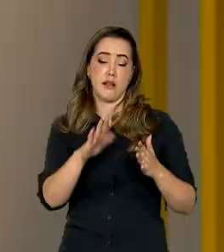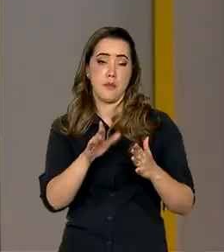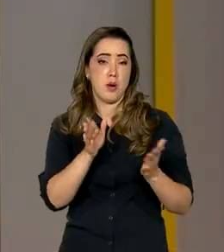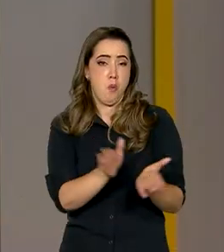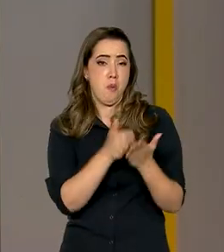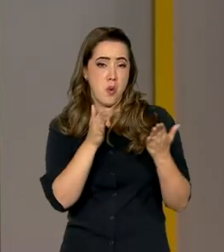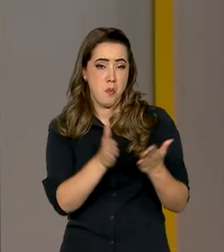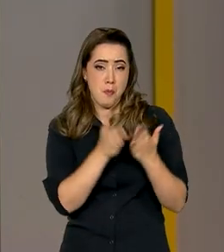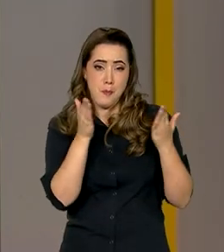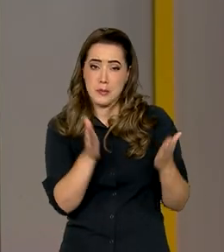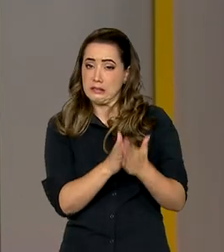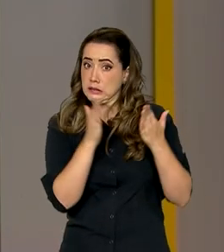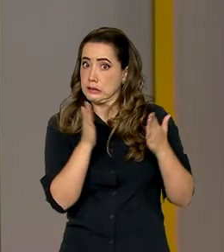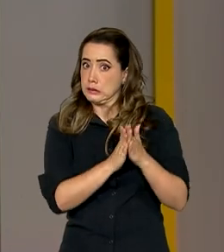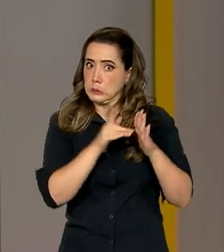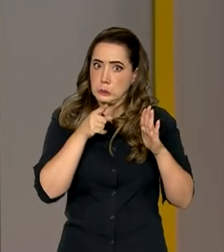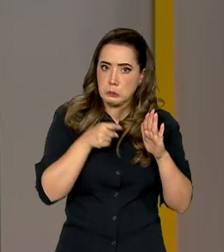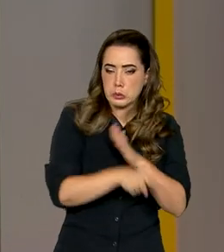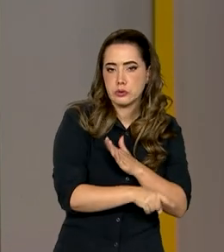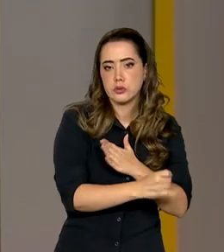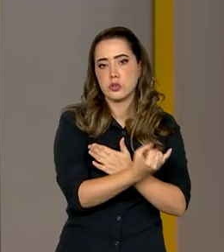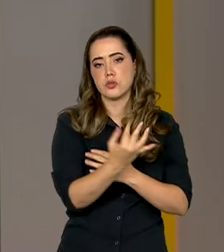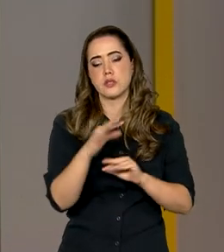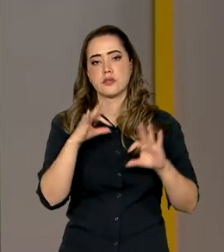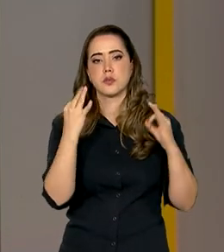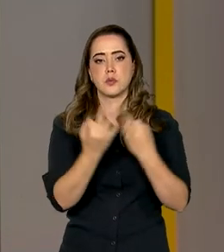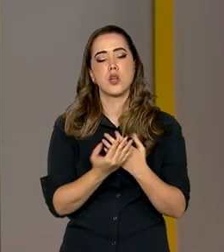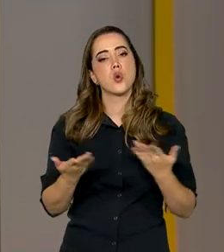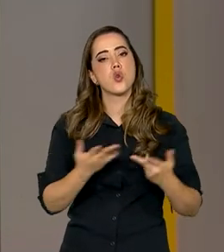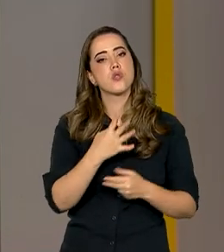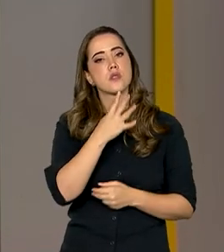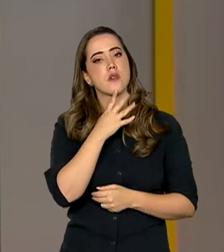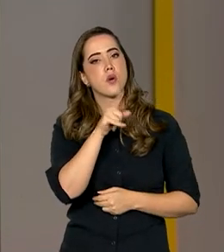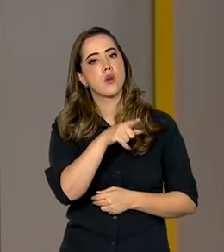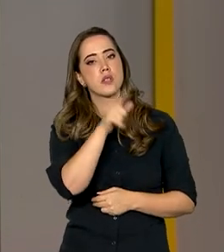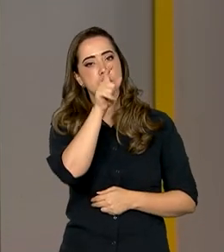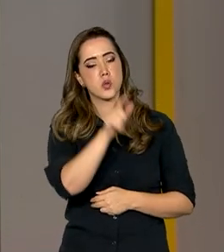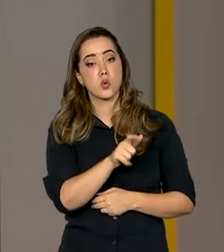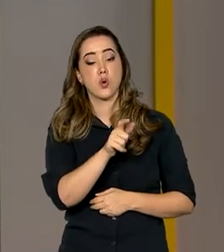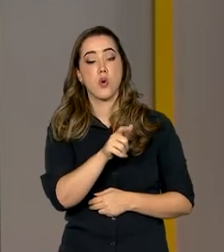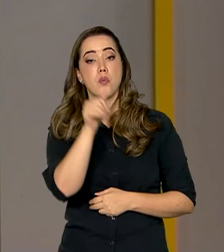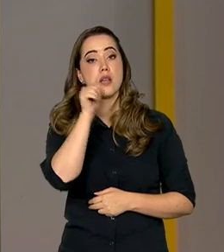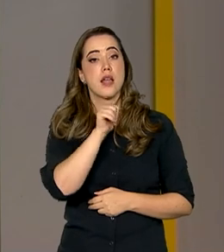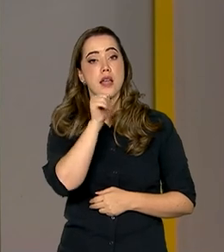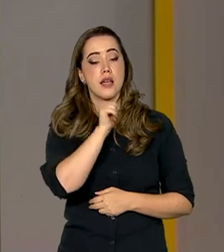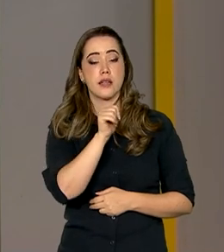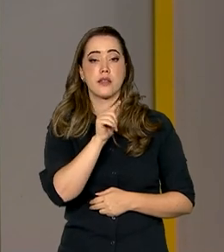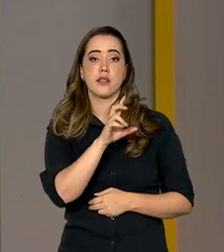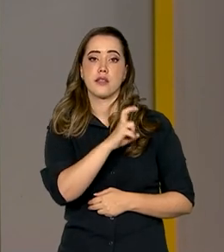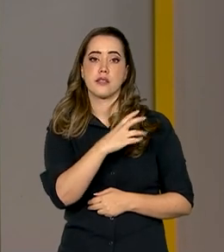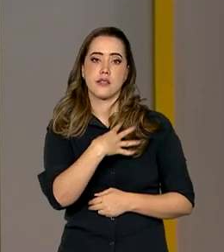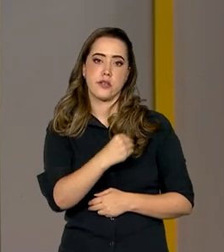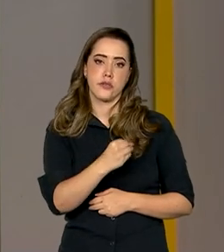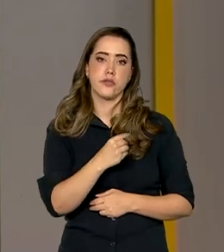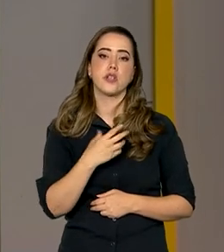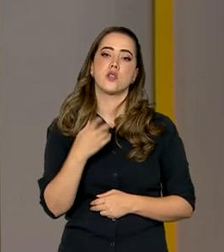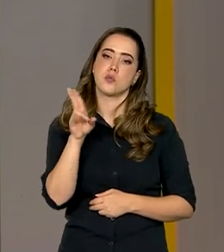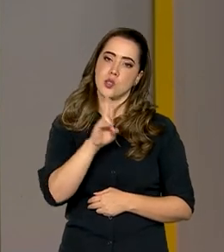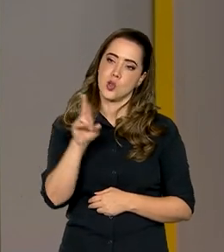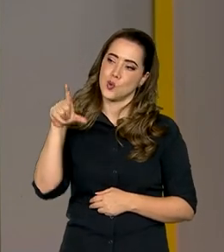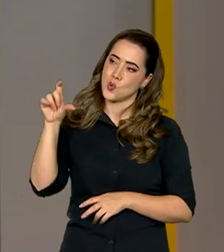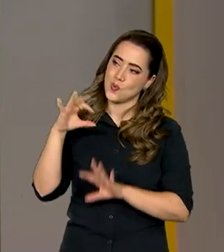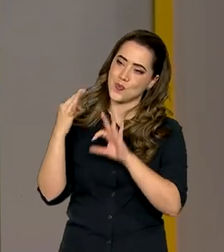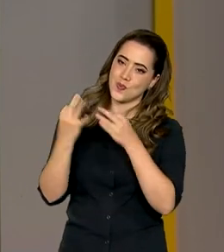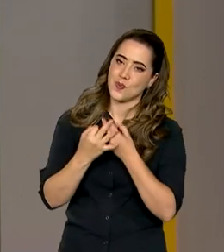pobreza. E hoje você vai conhecer a história de uma dona de casa com cinco filhos que conta com o programa para garantir as